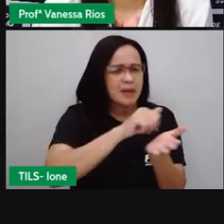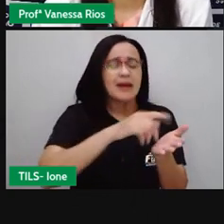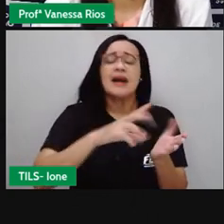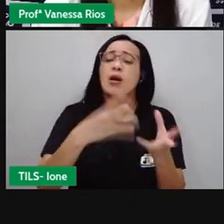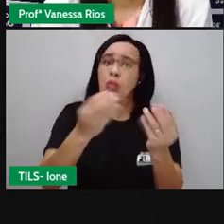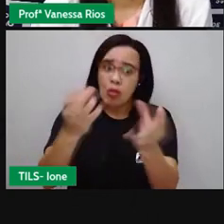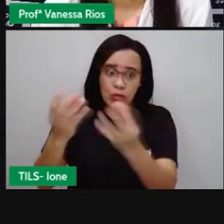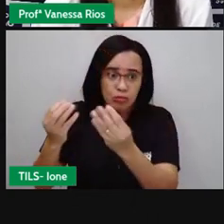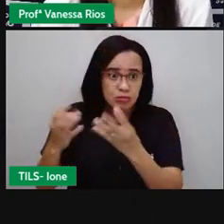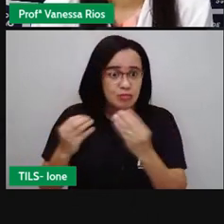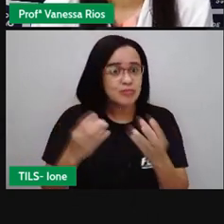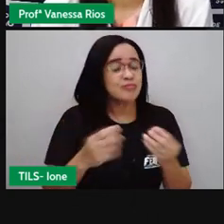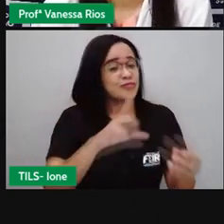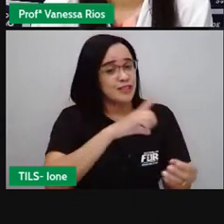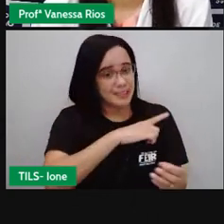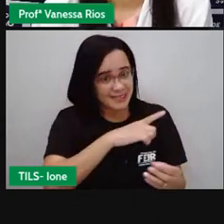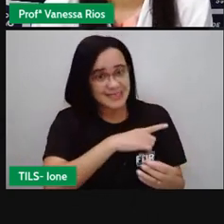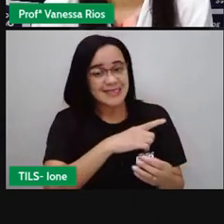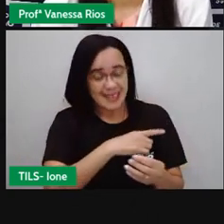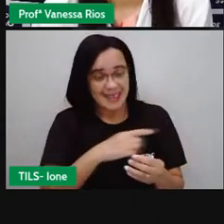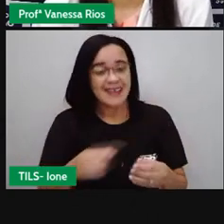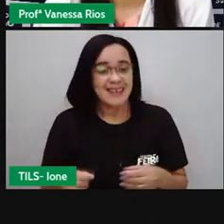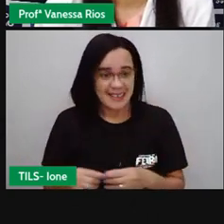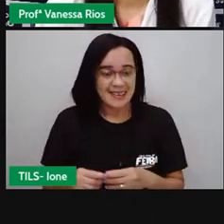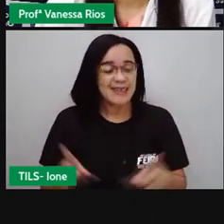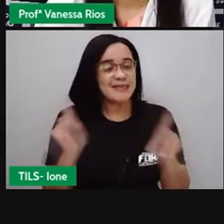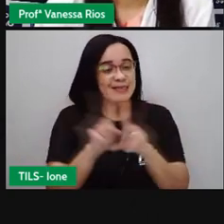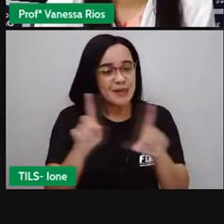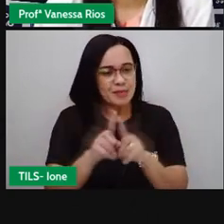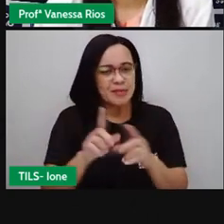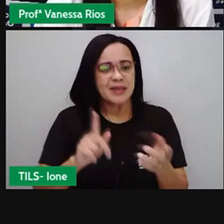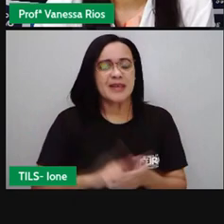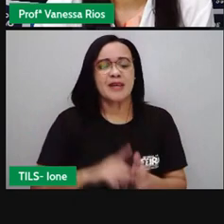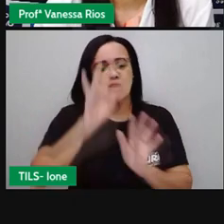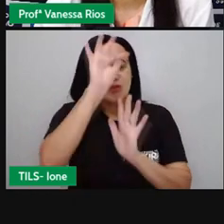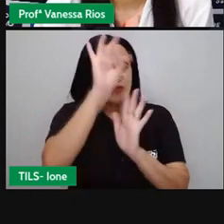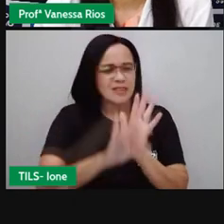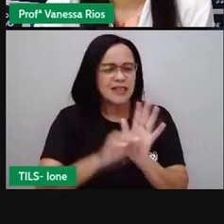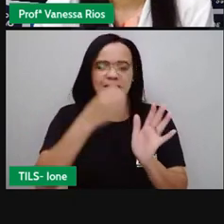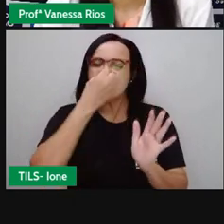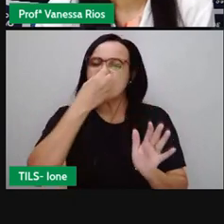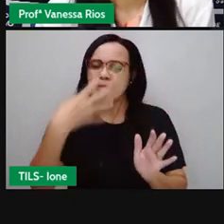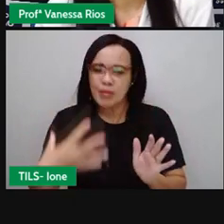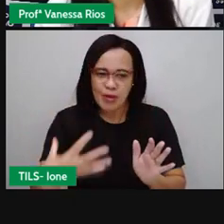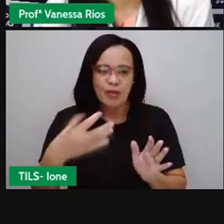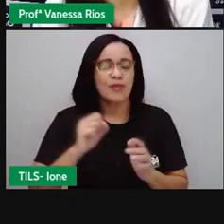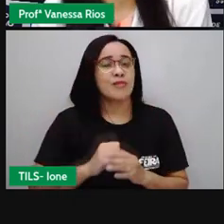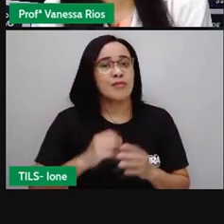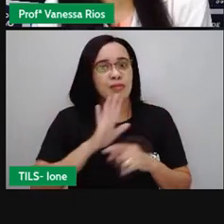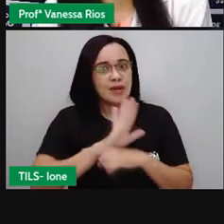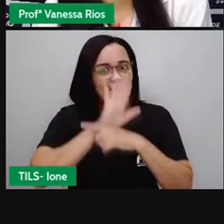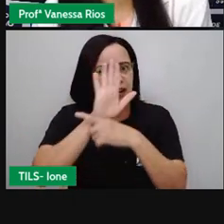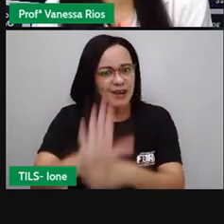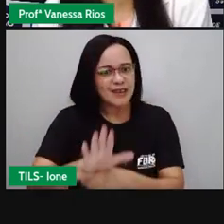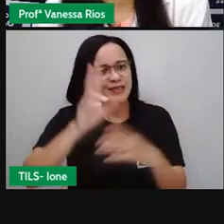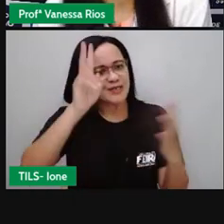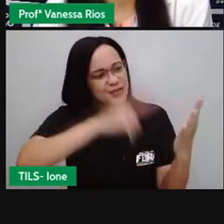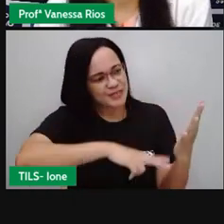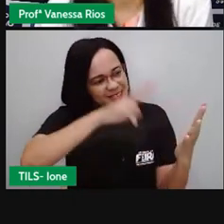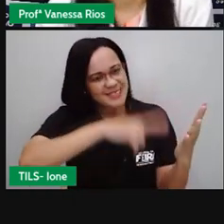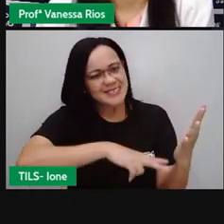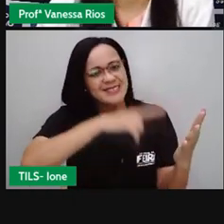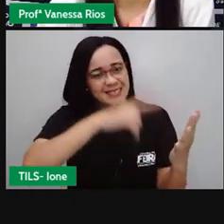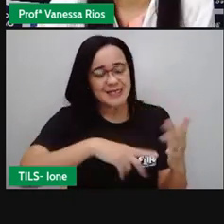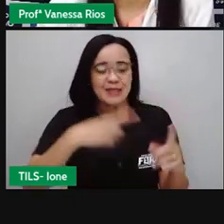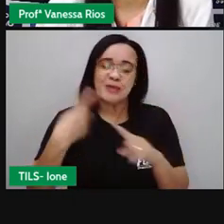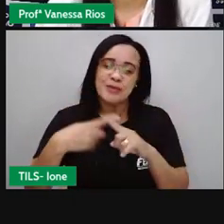expressa e pode ser um texto bom né pra nossa leitura porque ele vai trazer aí várias características